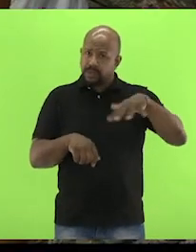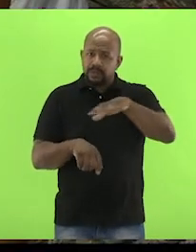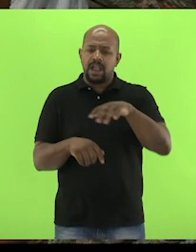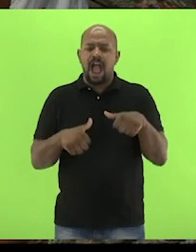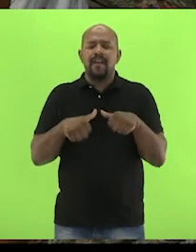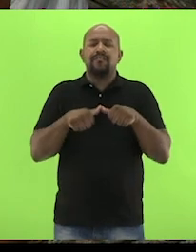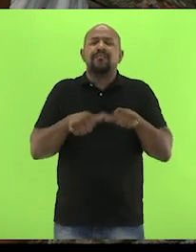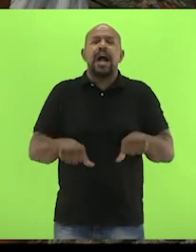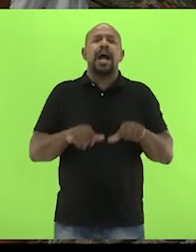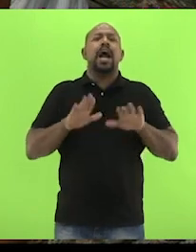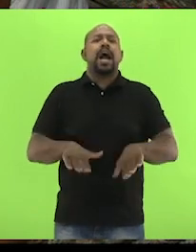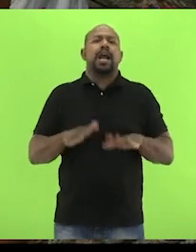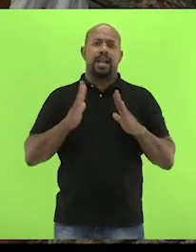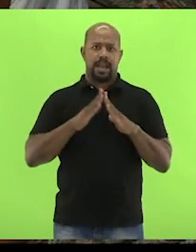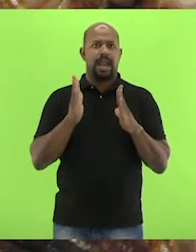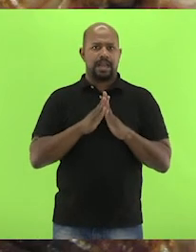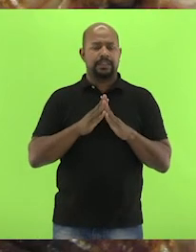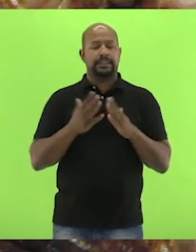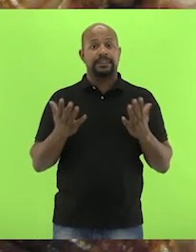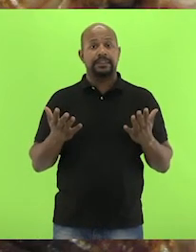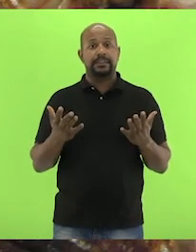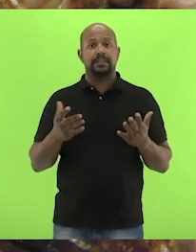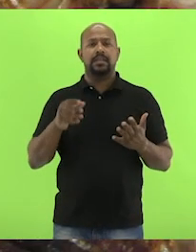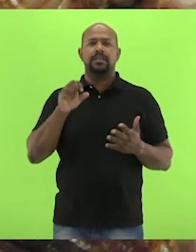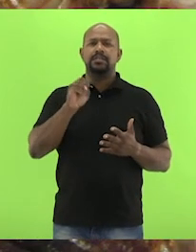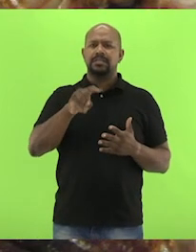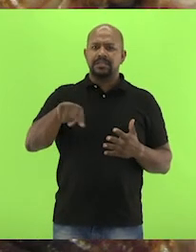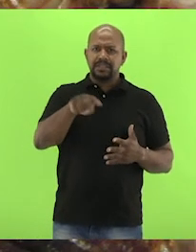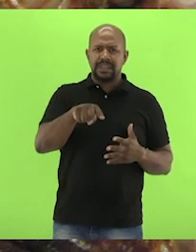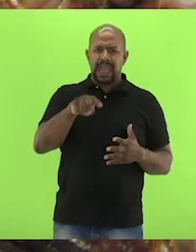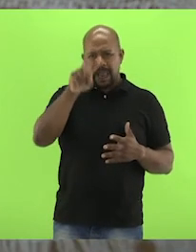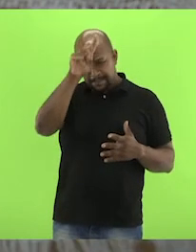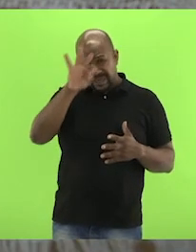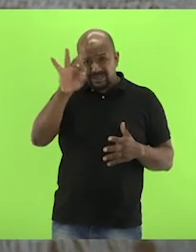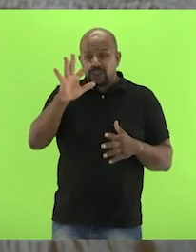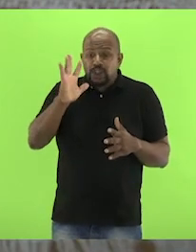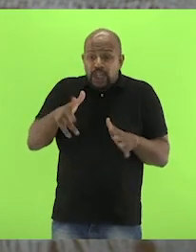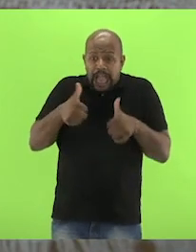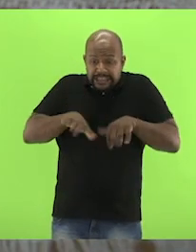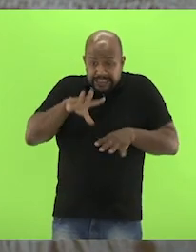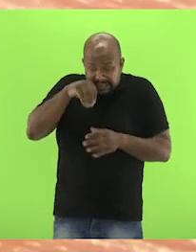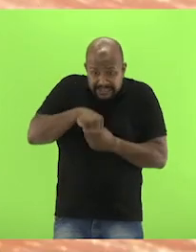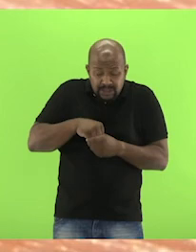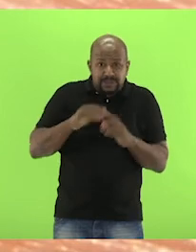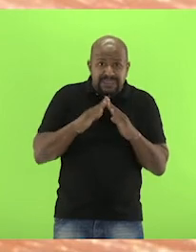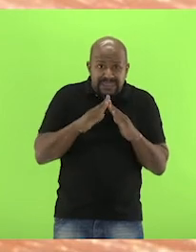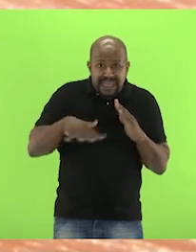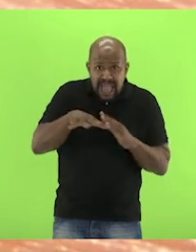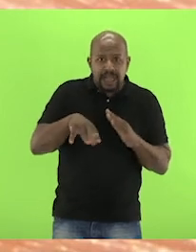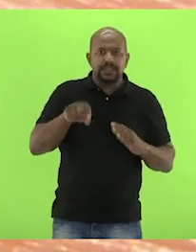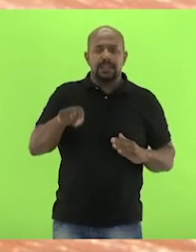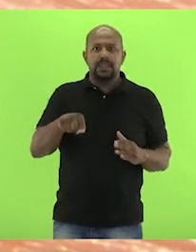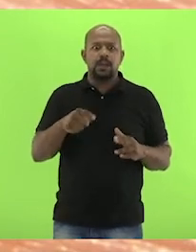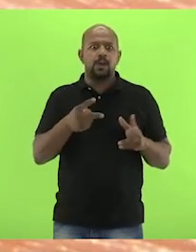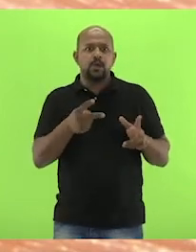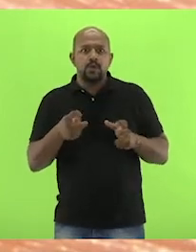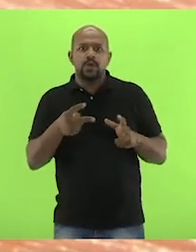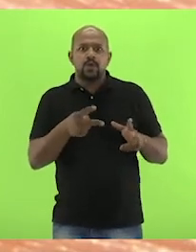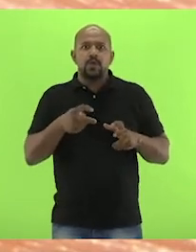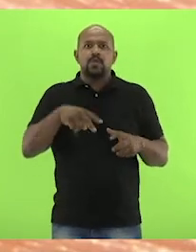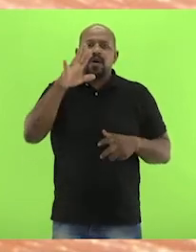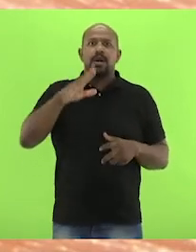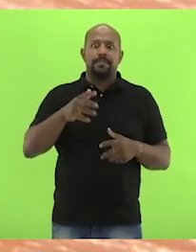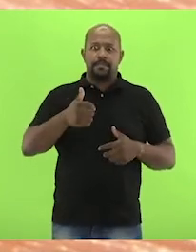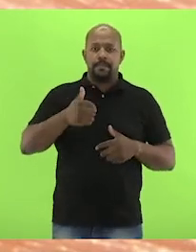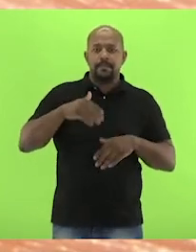a ficar mais tempo em casa. Se o percevejo de cama já estiver nesta casa, as chances dele se alimentar com mais